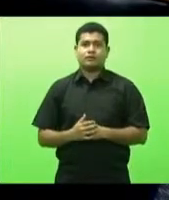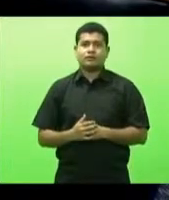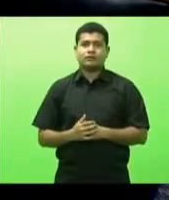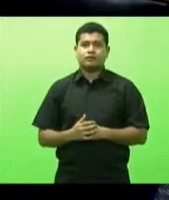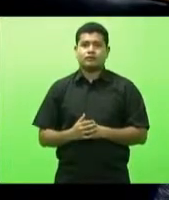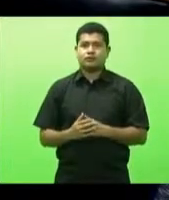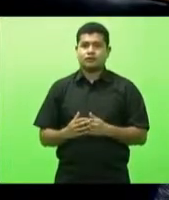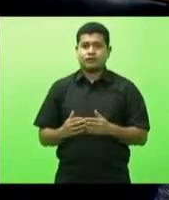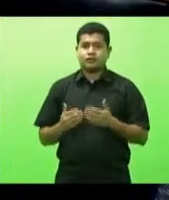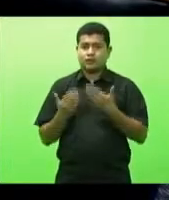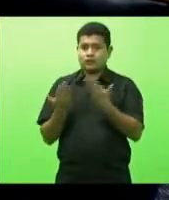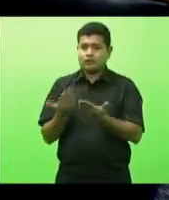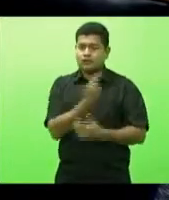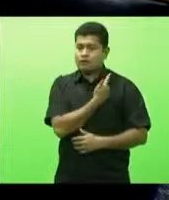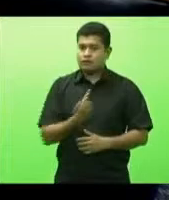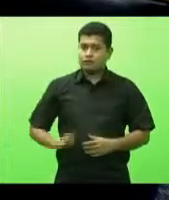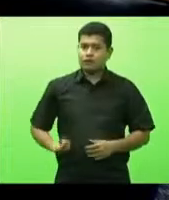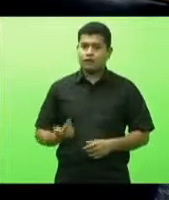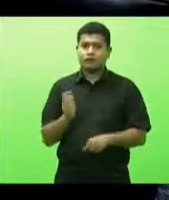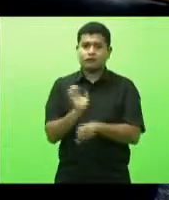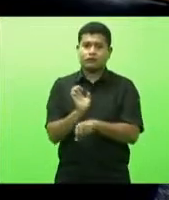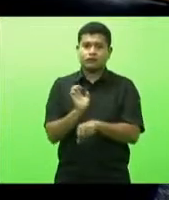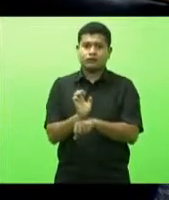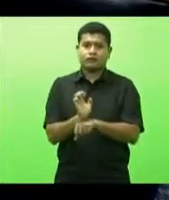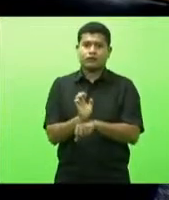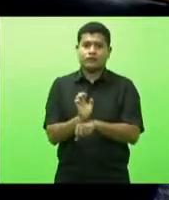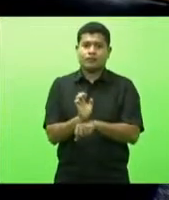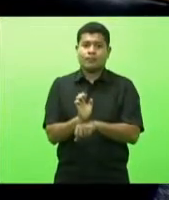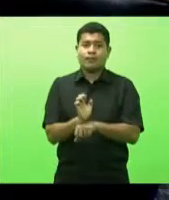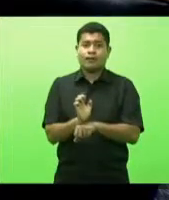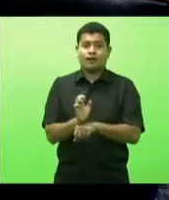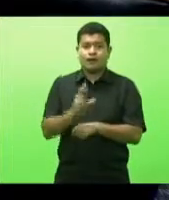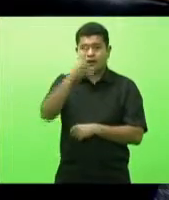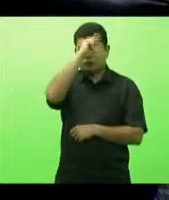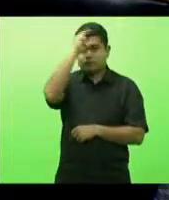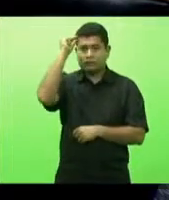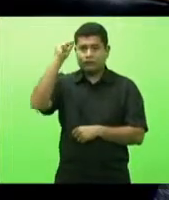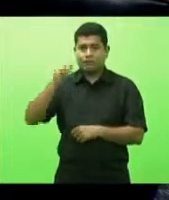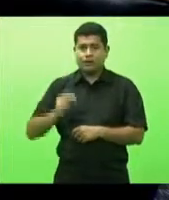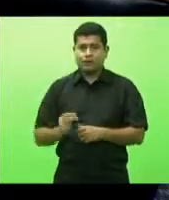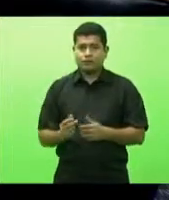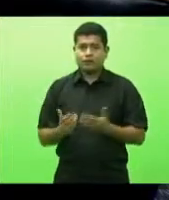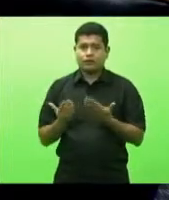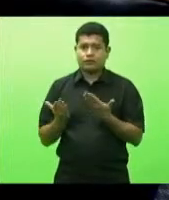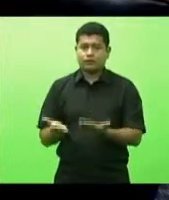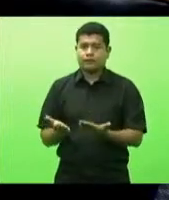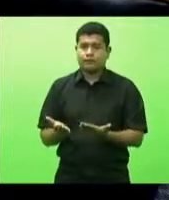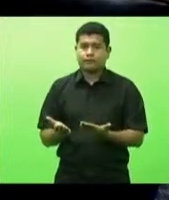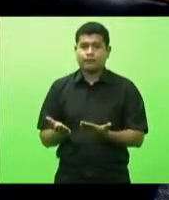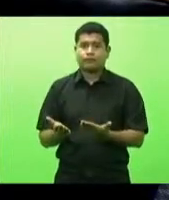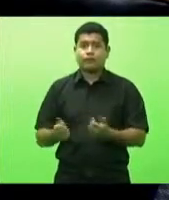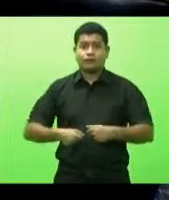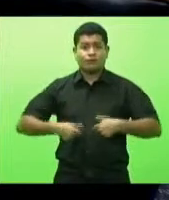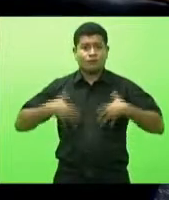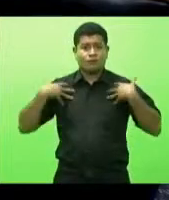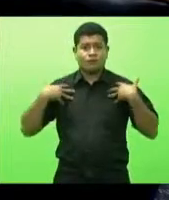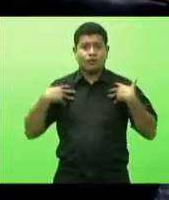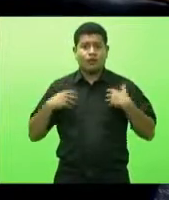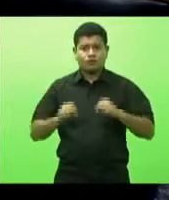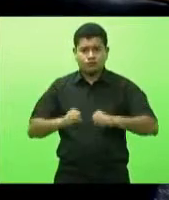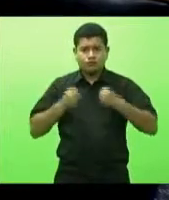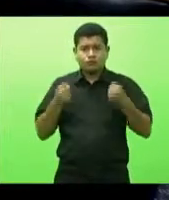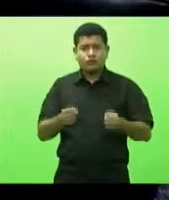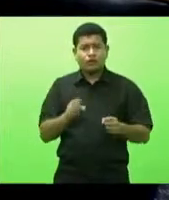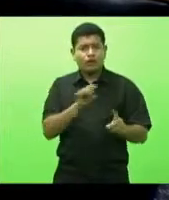do governo do estado e as prefeituras tem que render aqui uma homenagem ao esforço de todas essas equipes